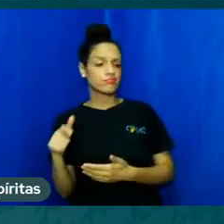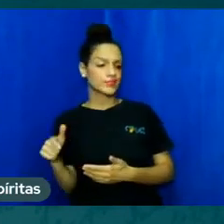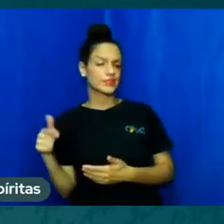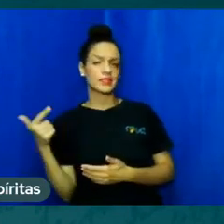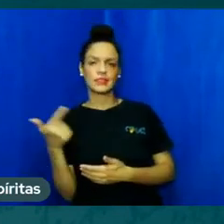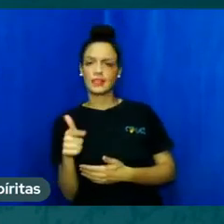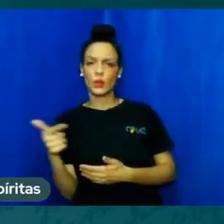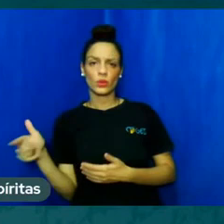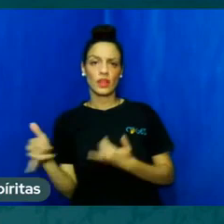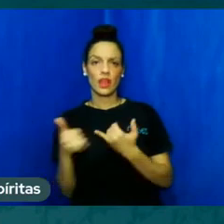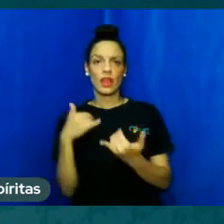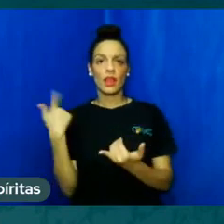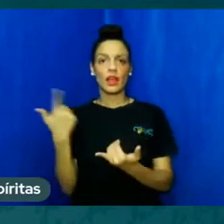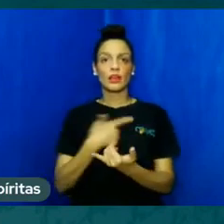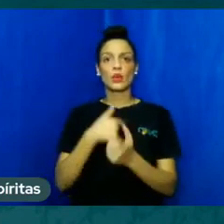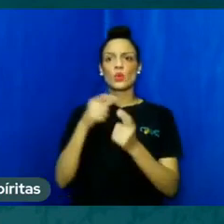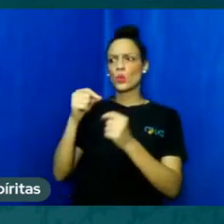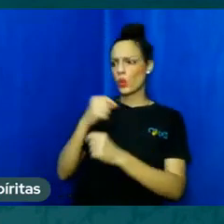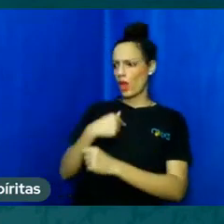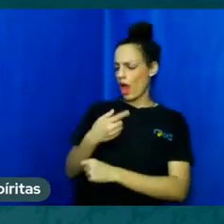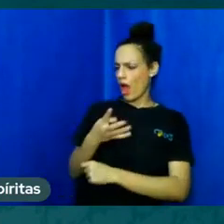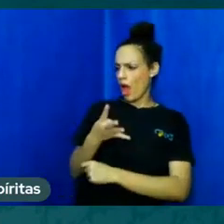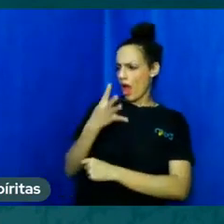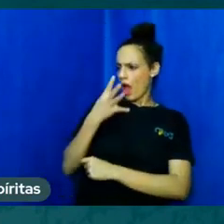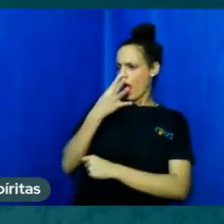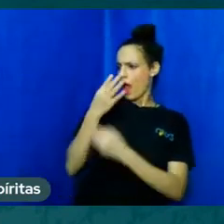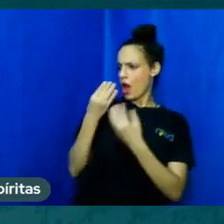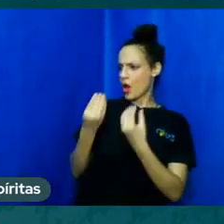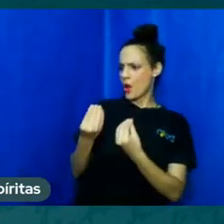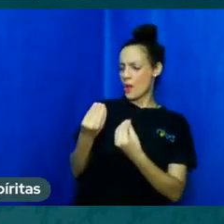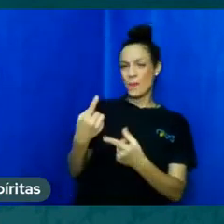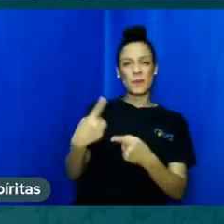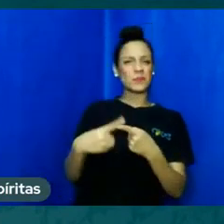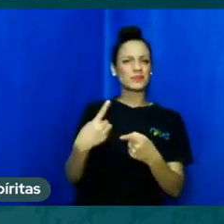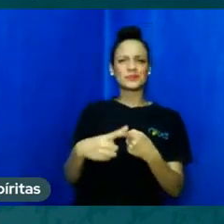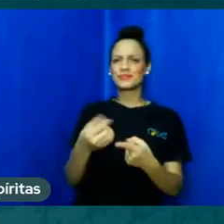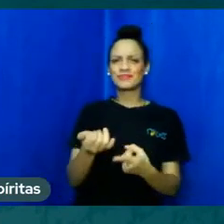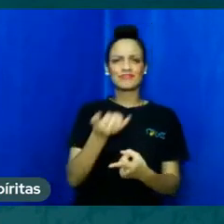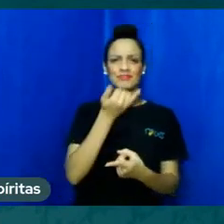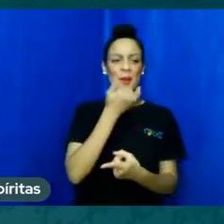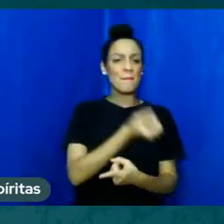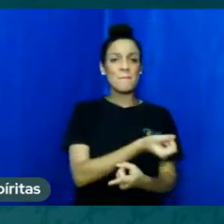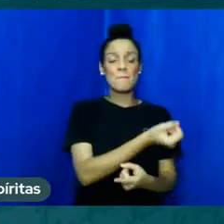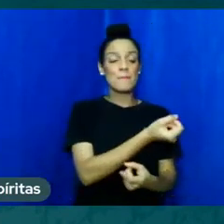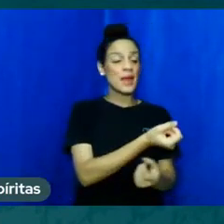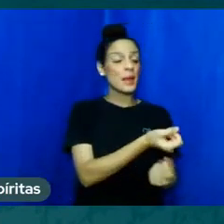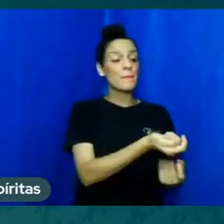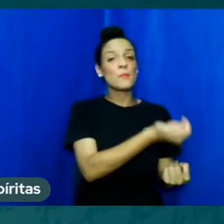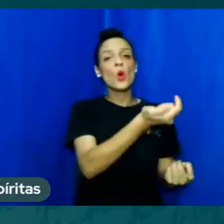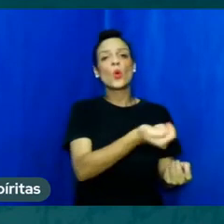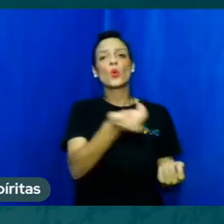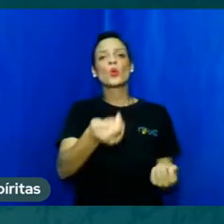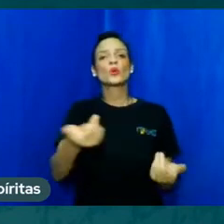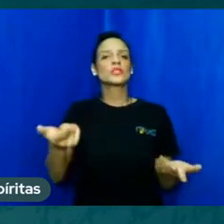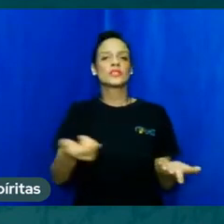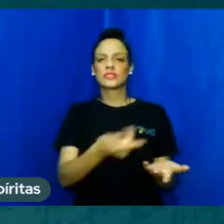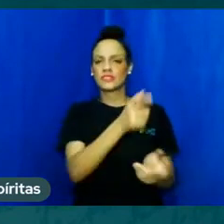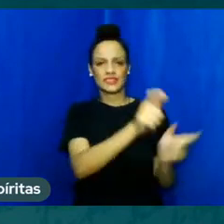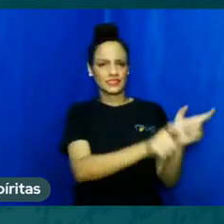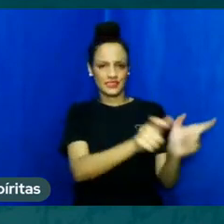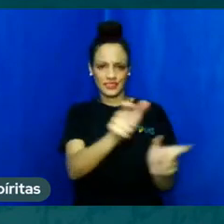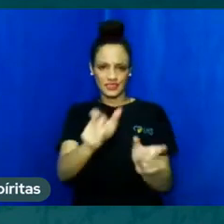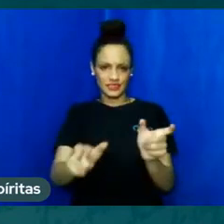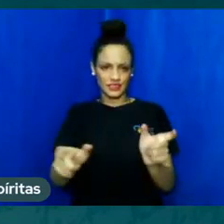acostumado com isso. E aí, eles dão mais uma pincelada, né? O apego às coisas materiais